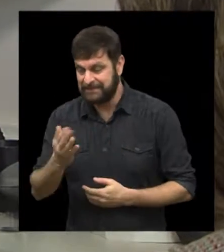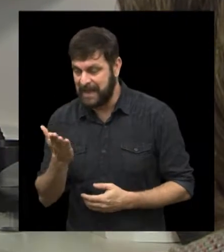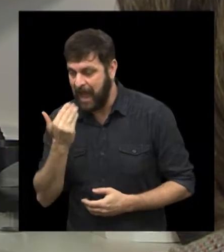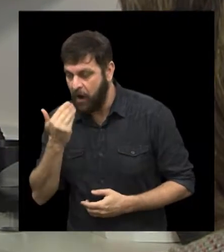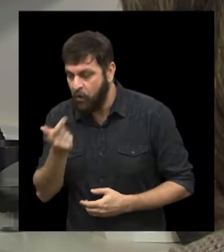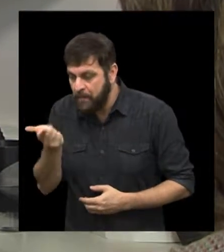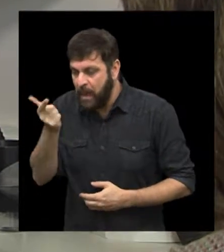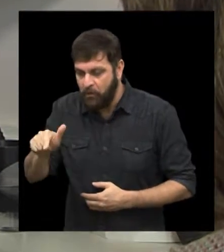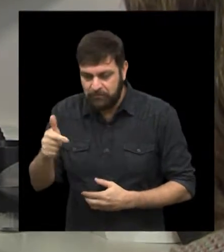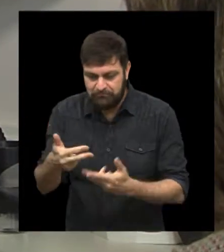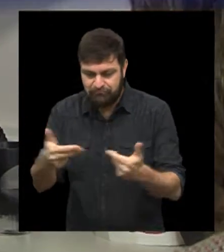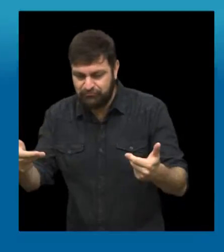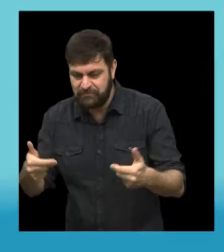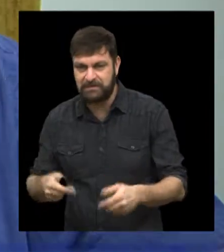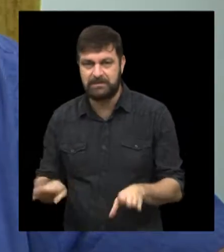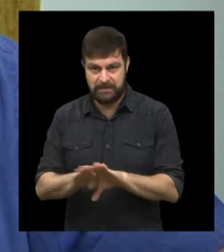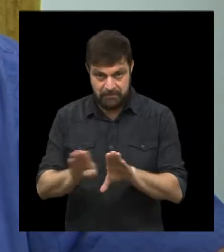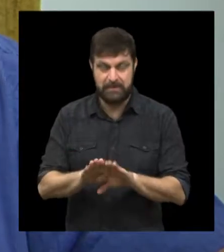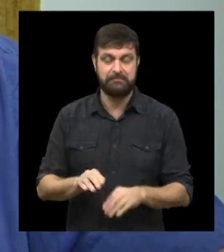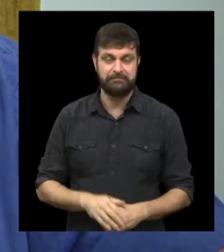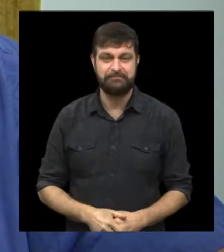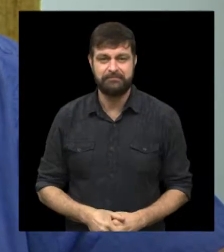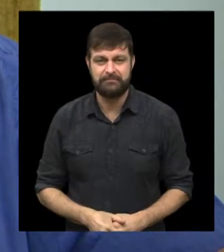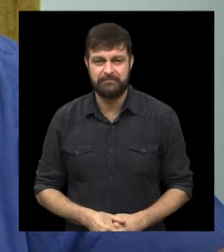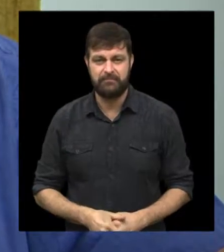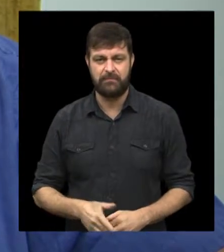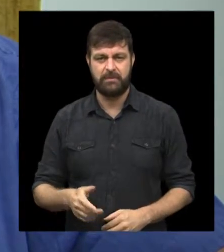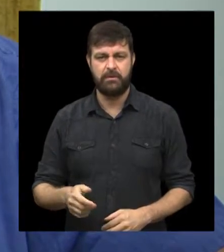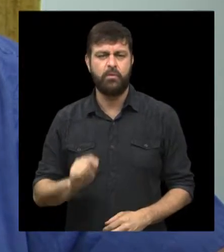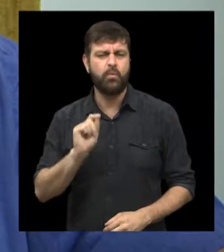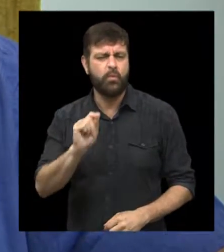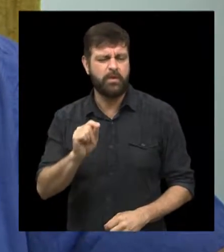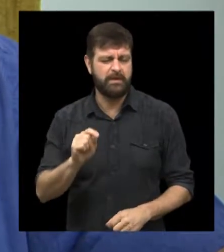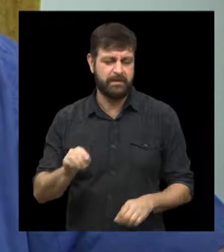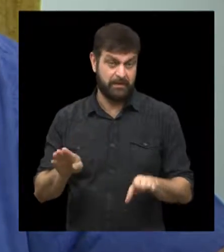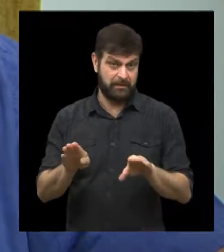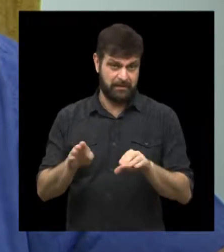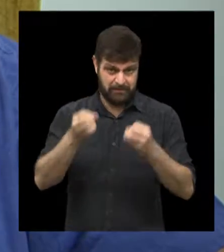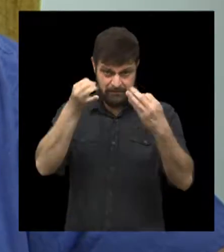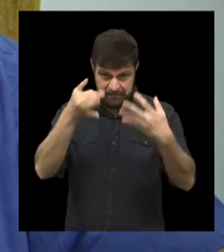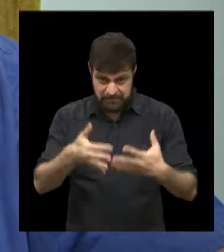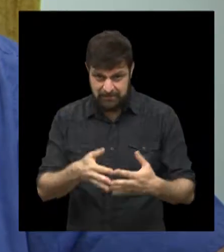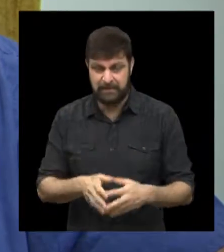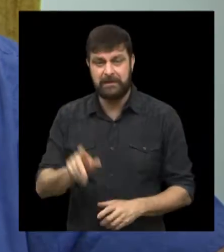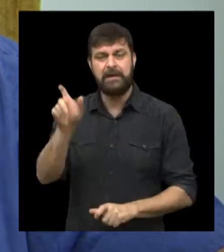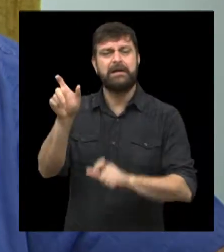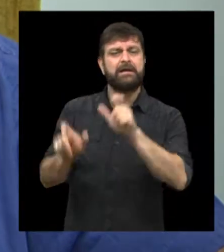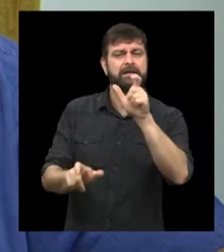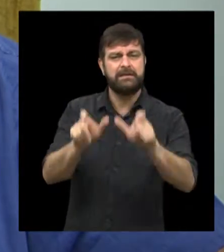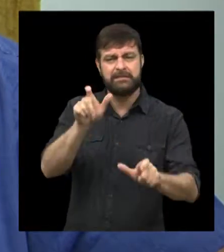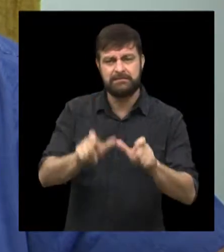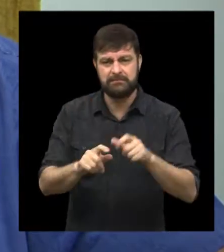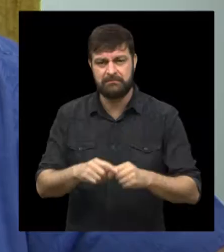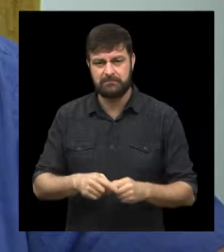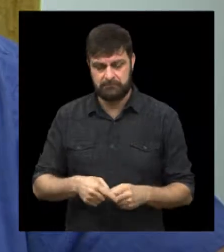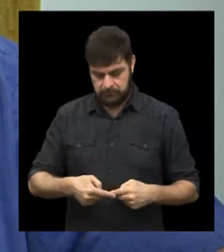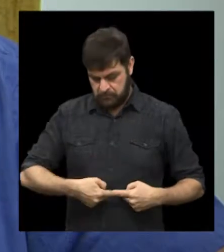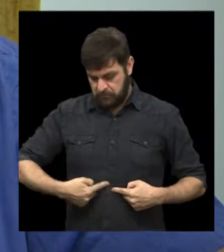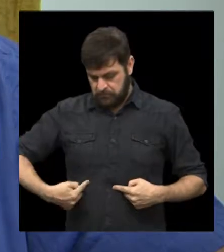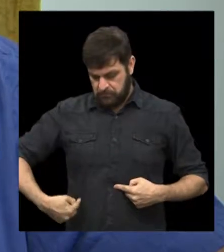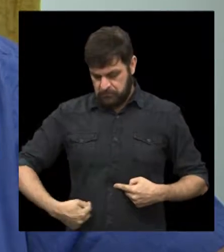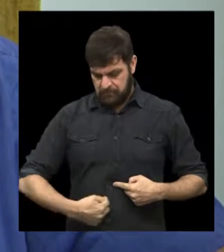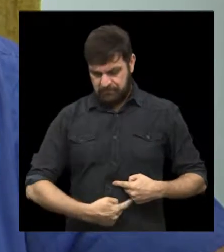determinados alimentos, também dá mau hálito. E tem mais uma outra coisa também. As pessoas que não têm o